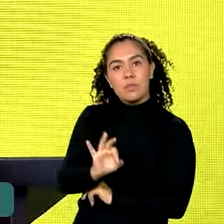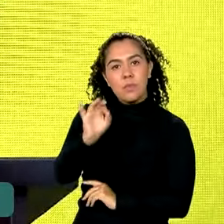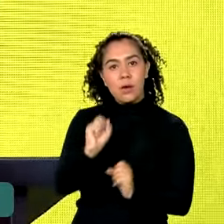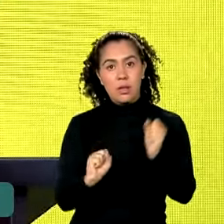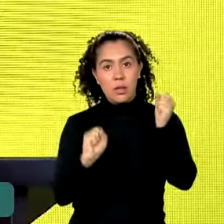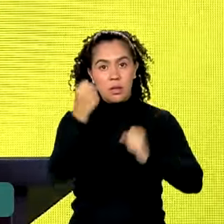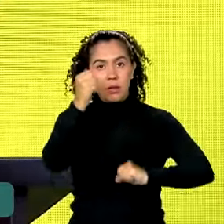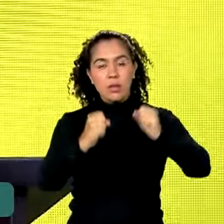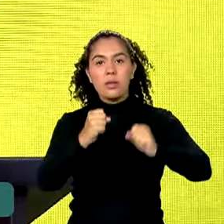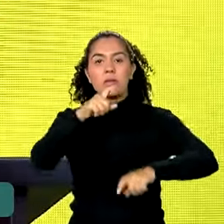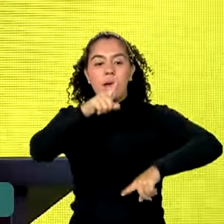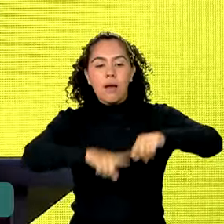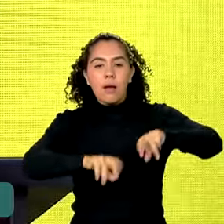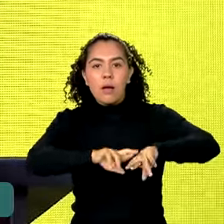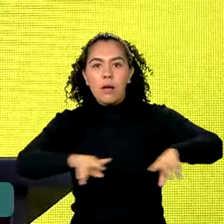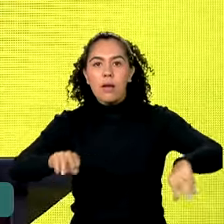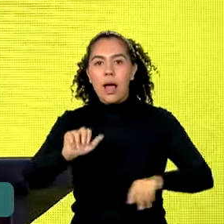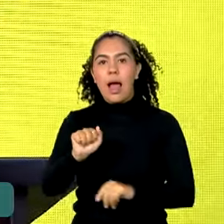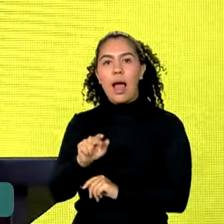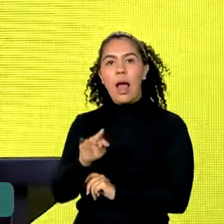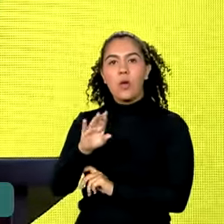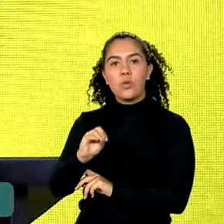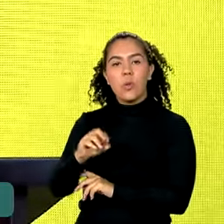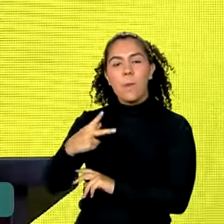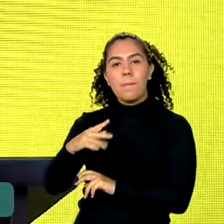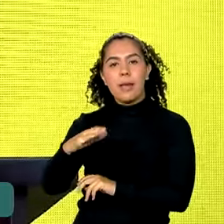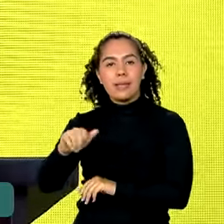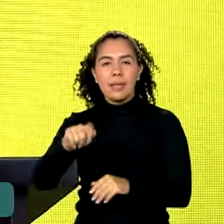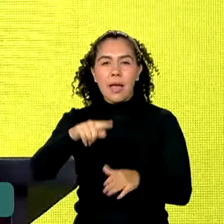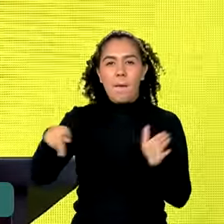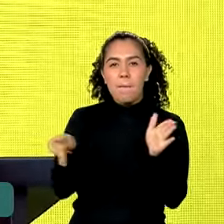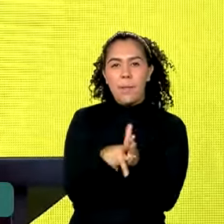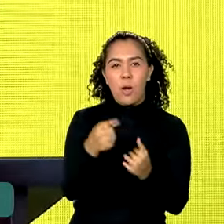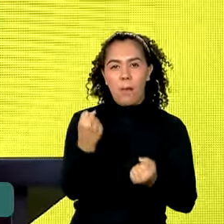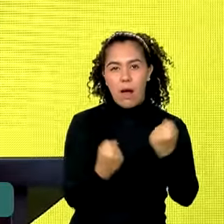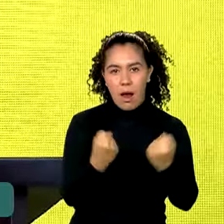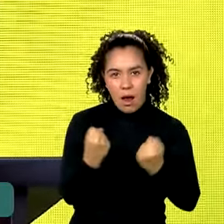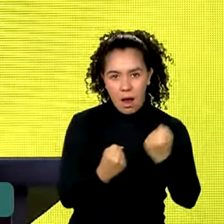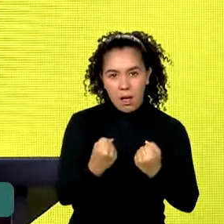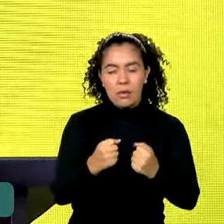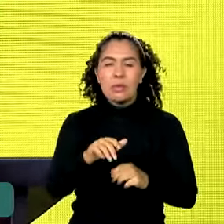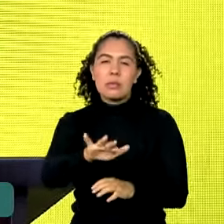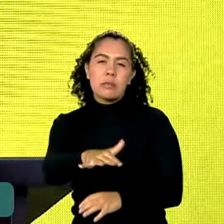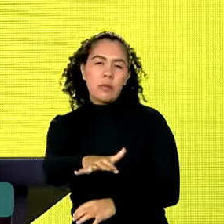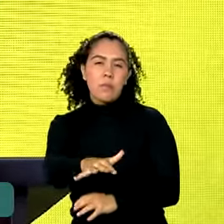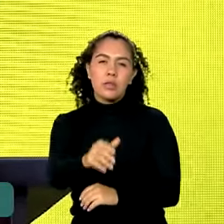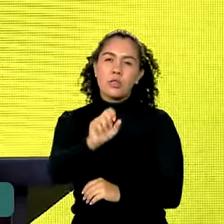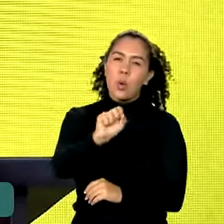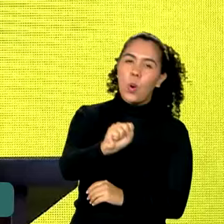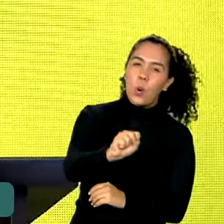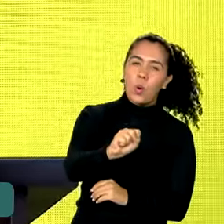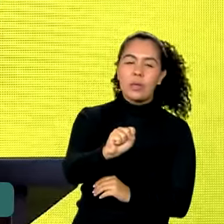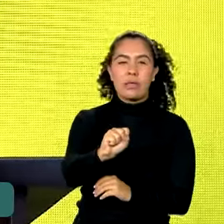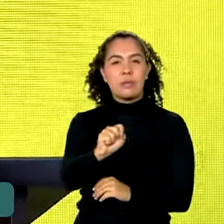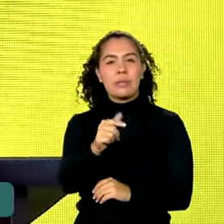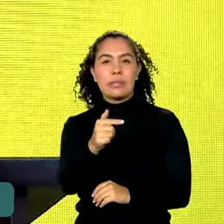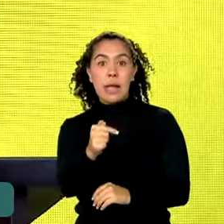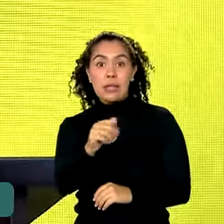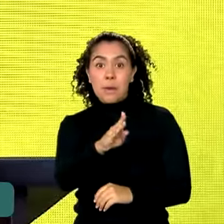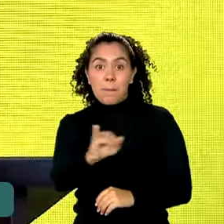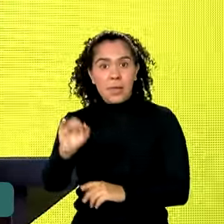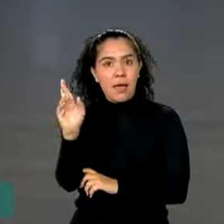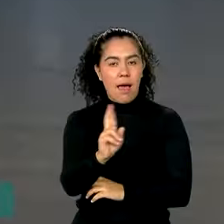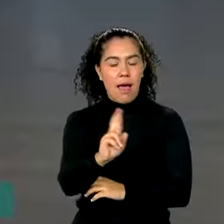autopeças, o que vai dar mais R$ 8, R 7 bilhões a mais de